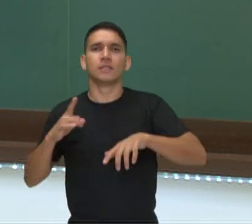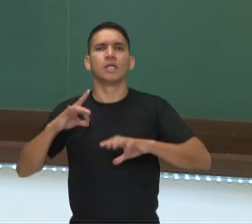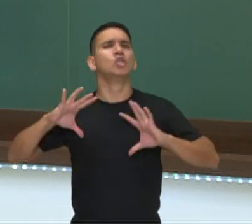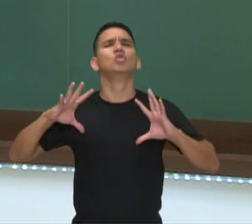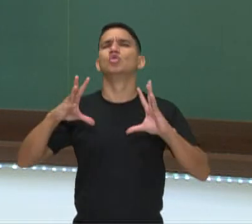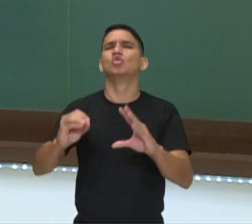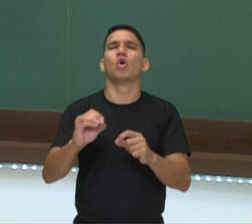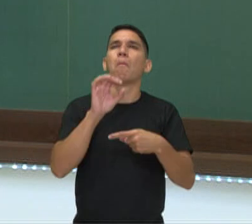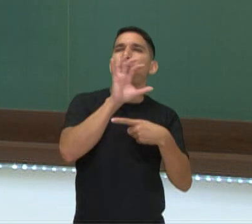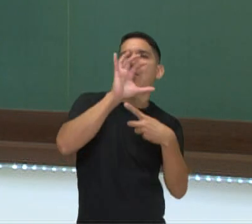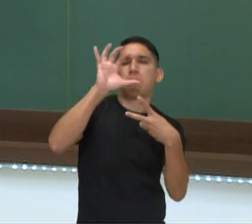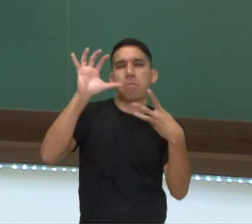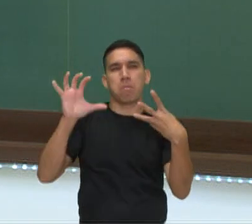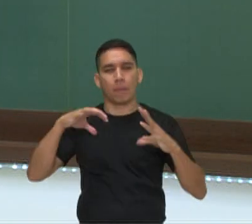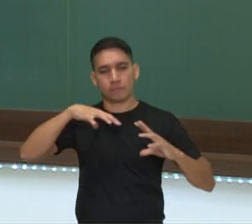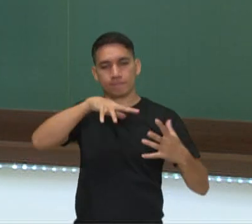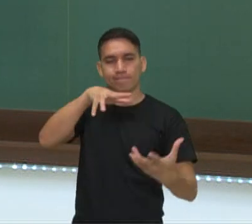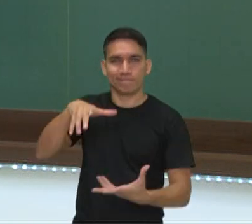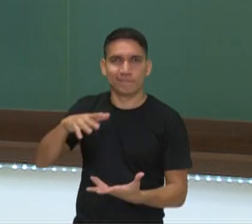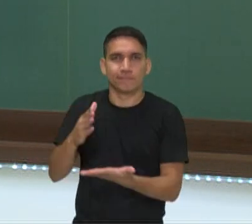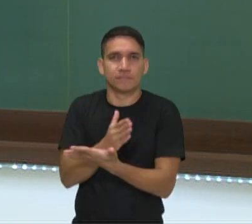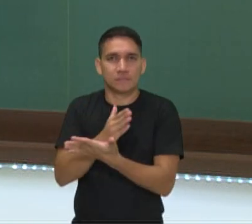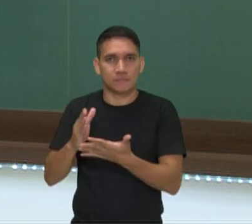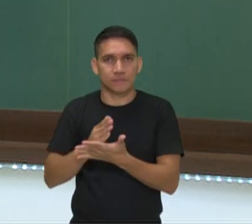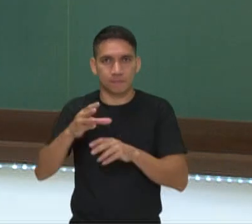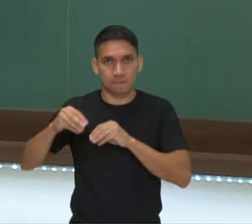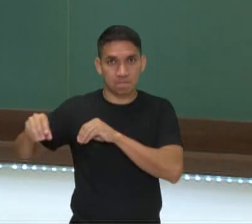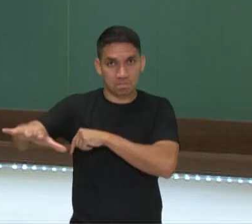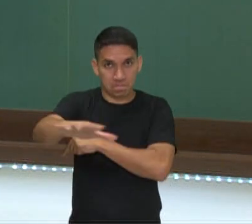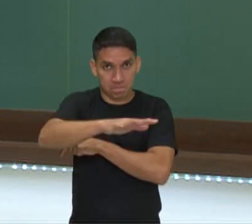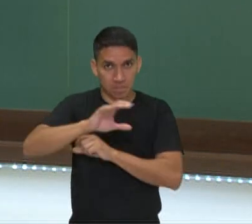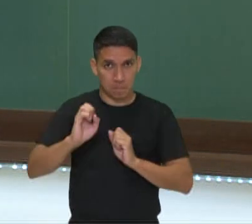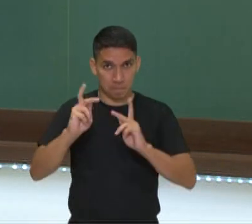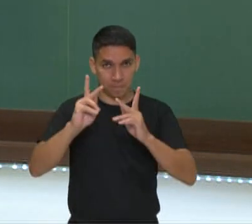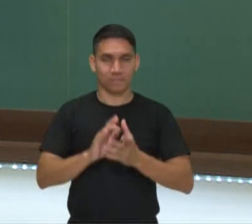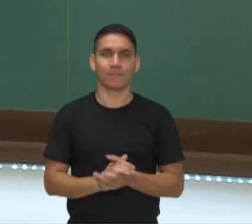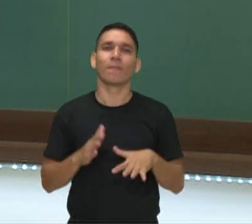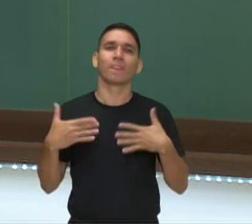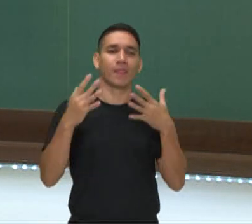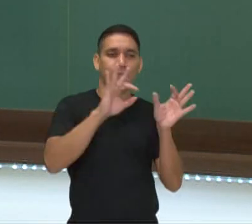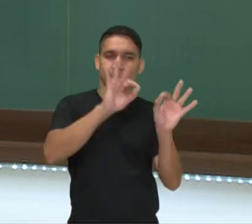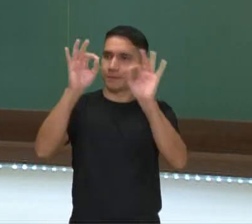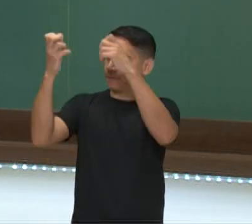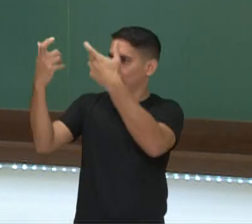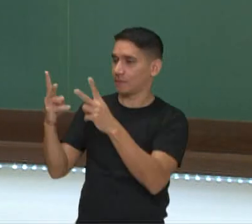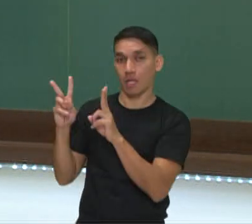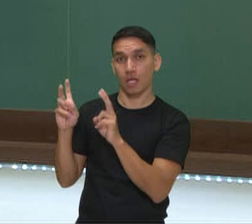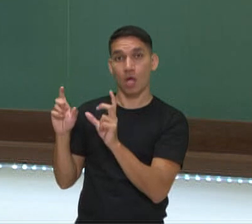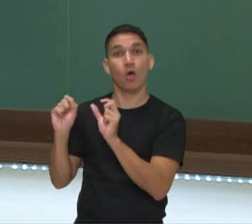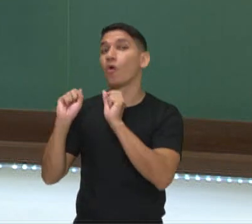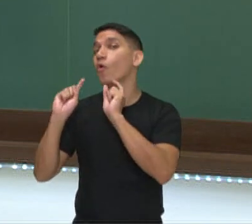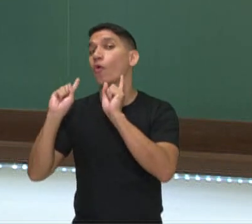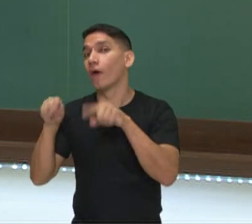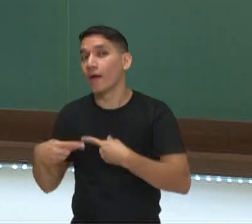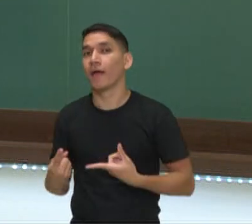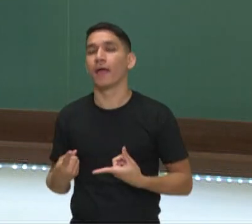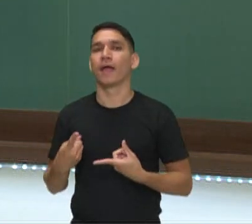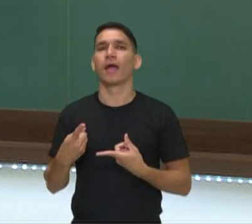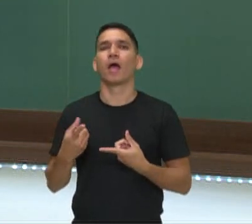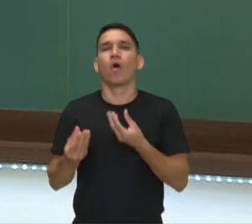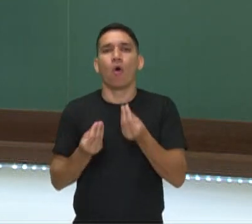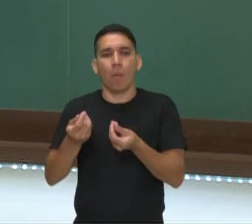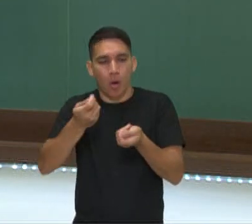continentes aí que vão dividir o território, ok? Então, nesse vídeo, nós falamos sobre a